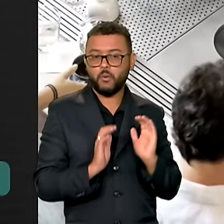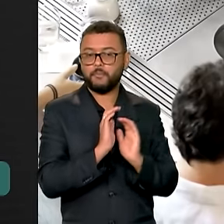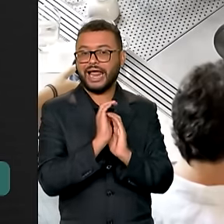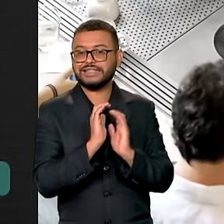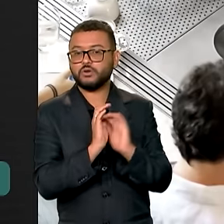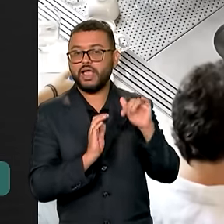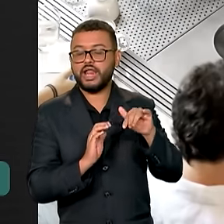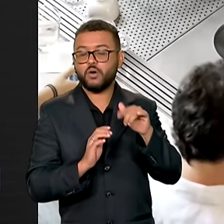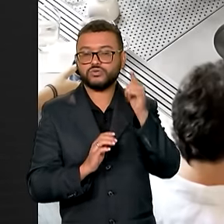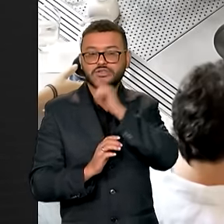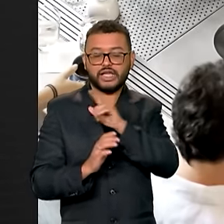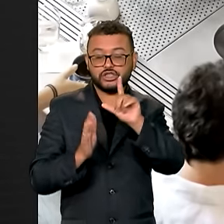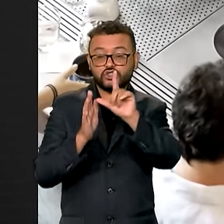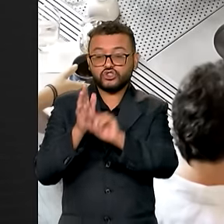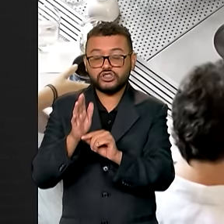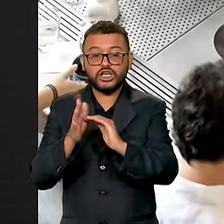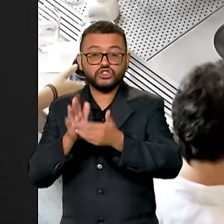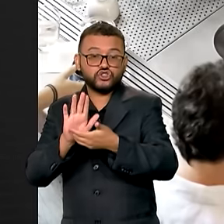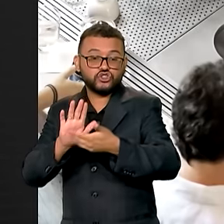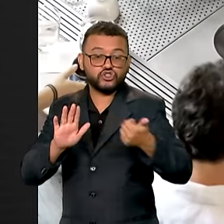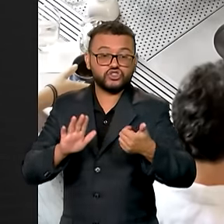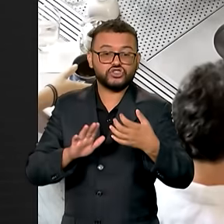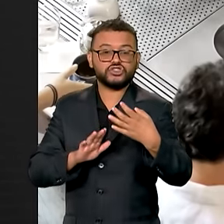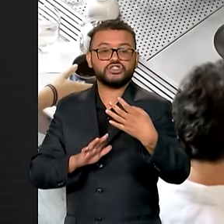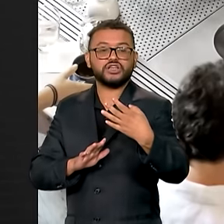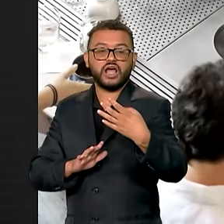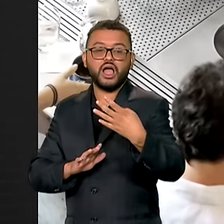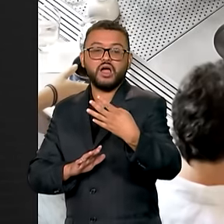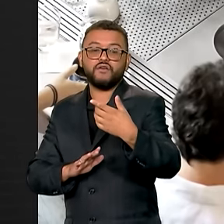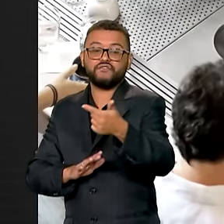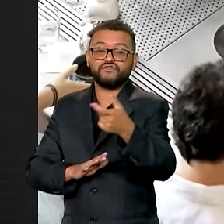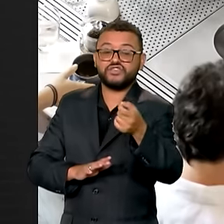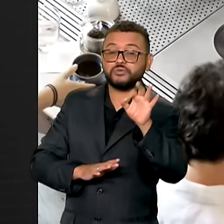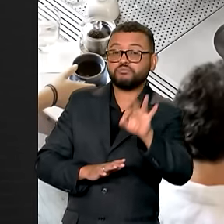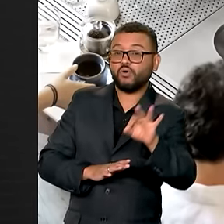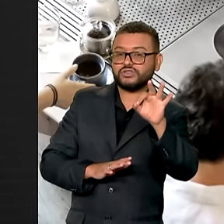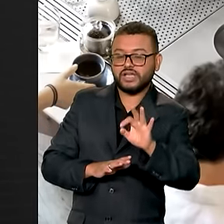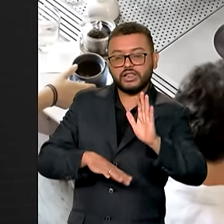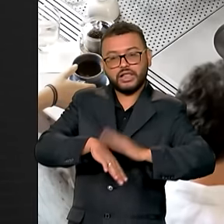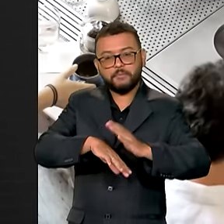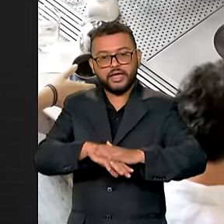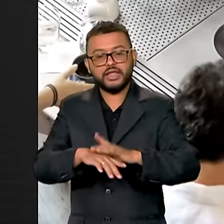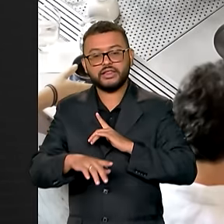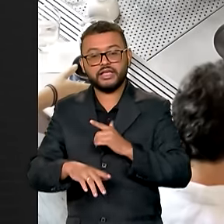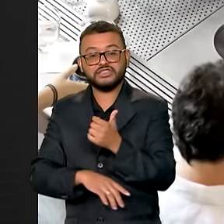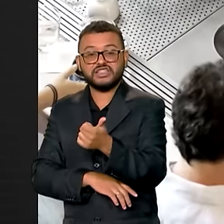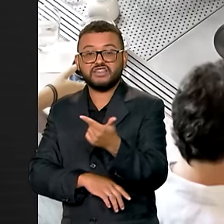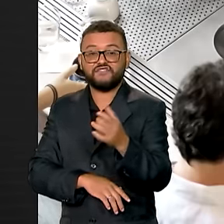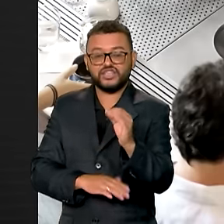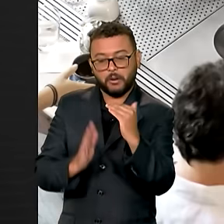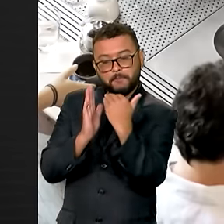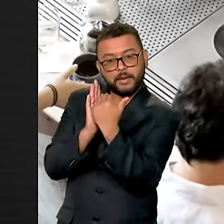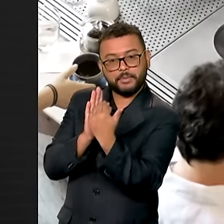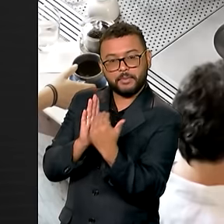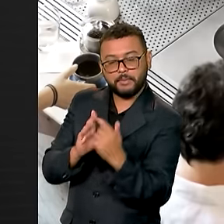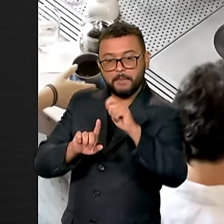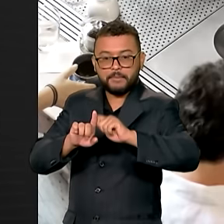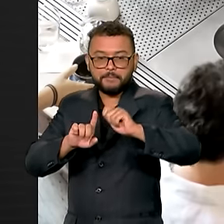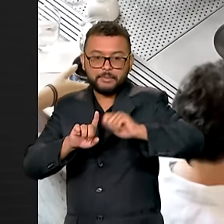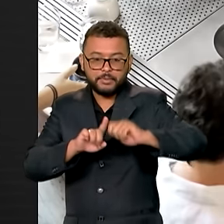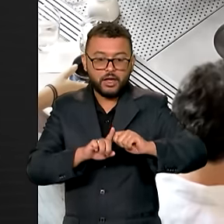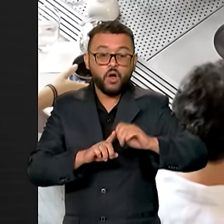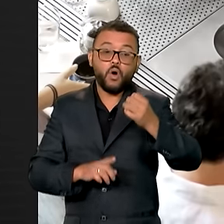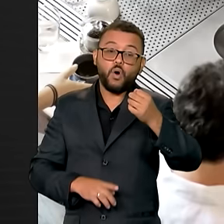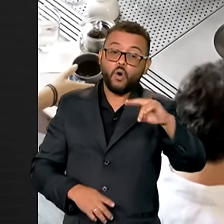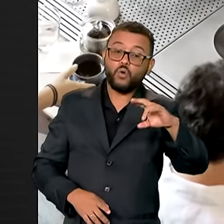por exemplo, dá desconto de até 20% nas taxas de juros com prazo de 120 meses. Ou um desconto de até